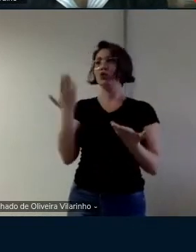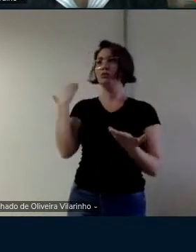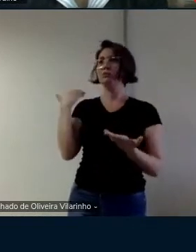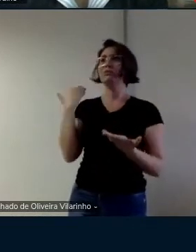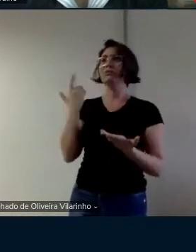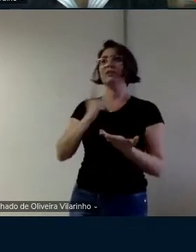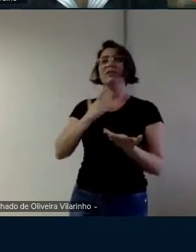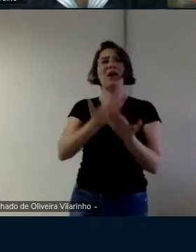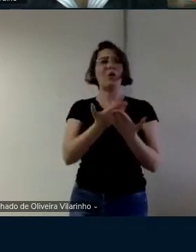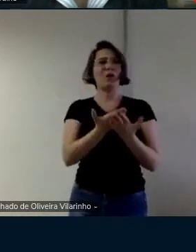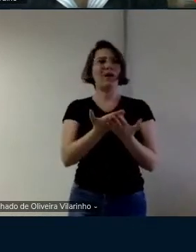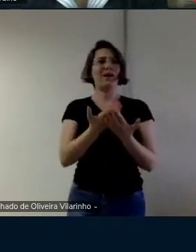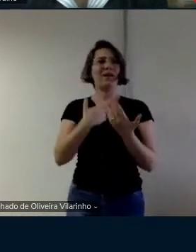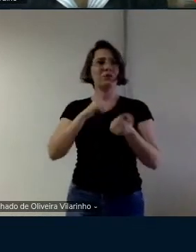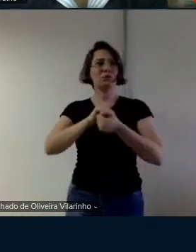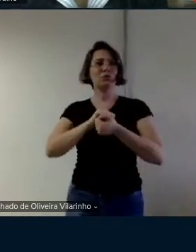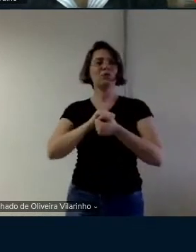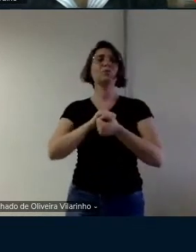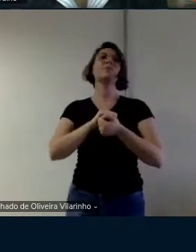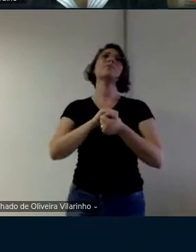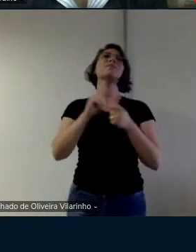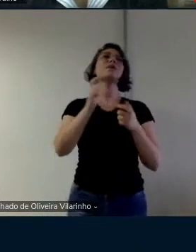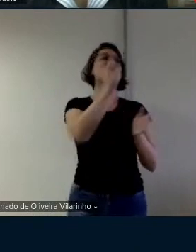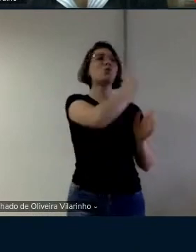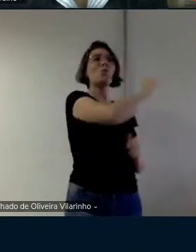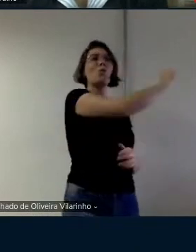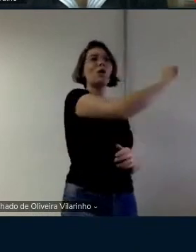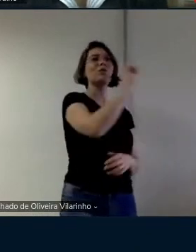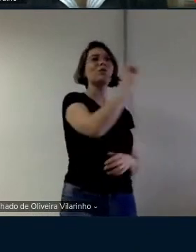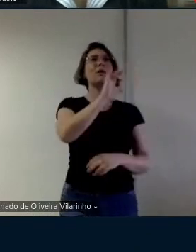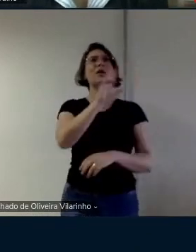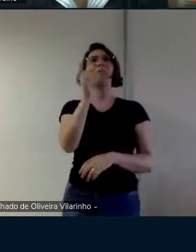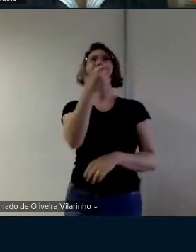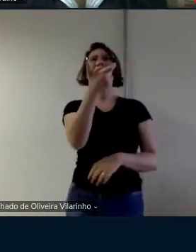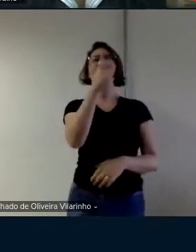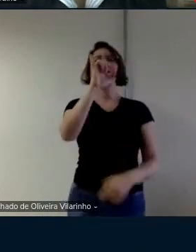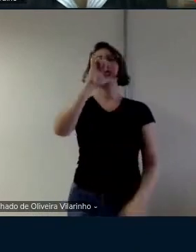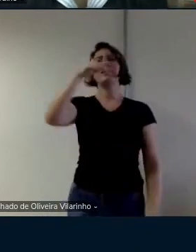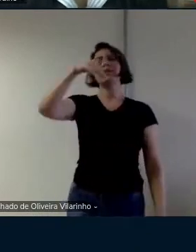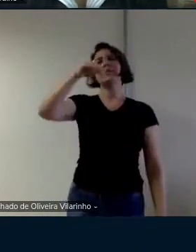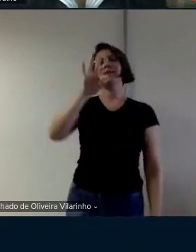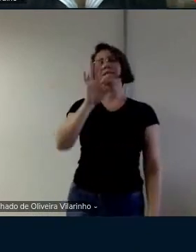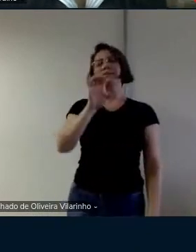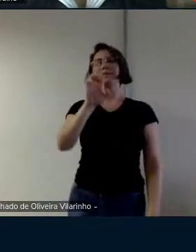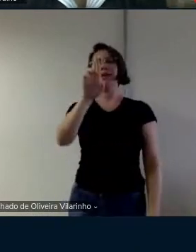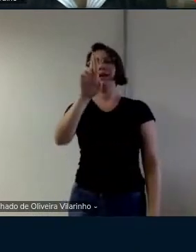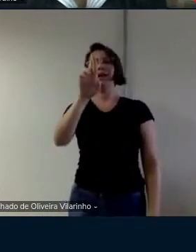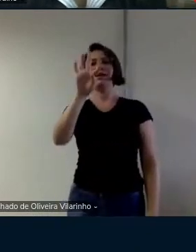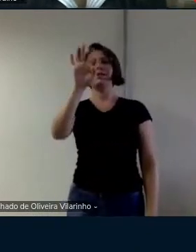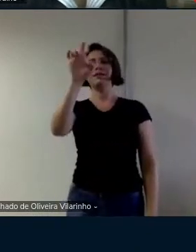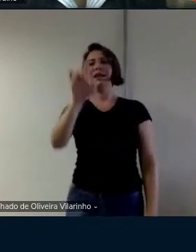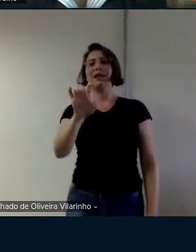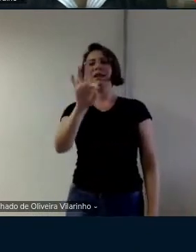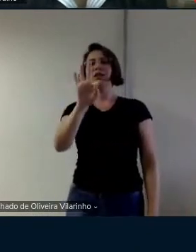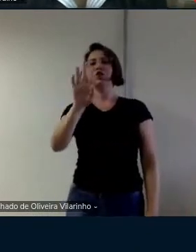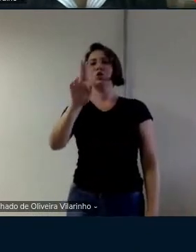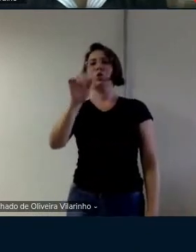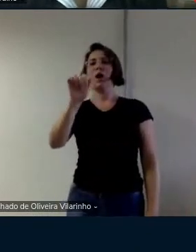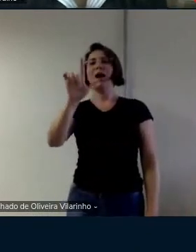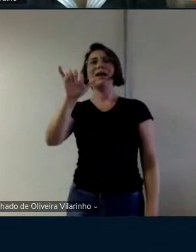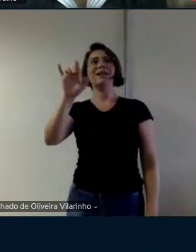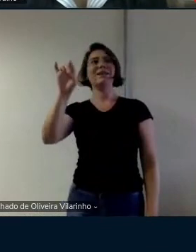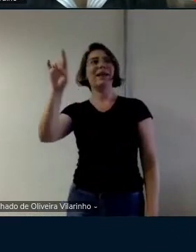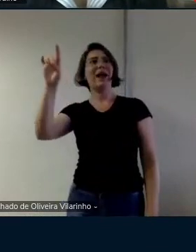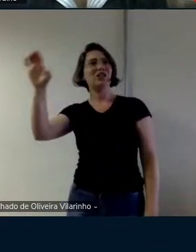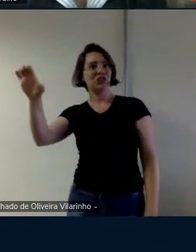e a palavra no quadro era intertextualidade e eu falei dentro dessa palavra eles não fazem ideia do que